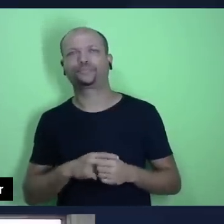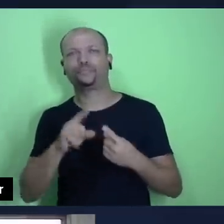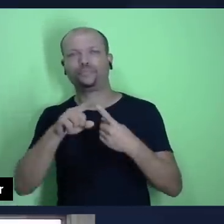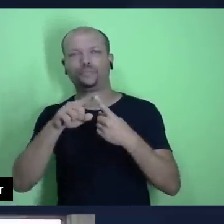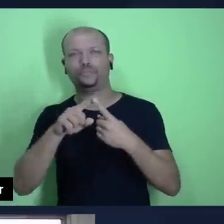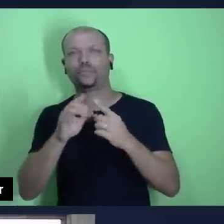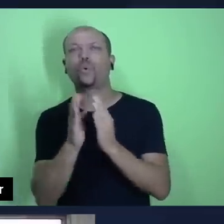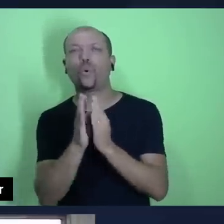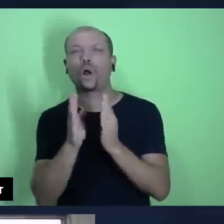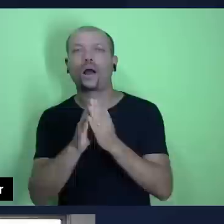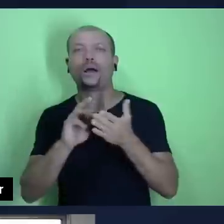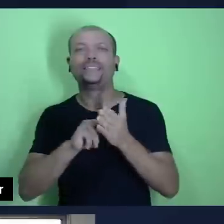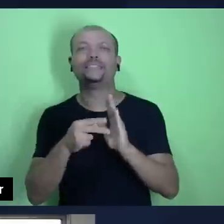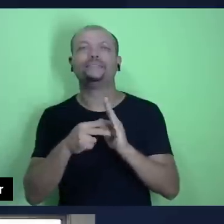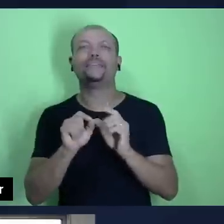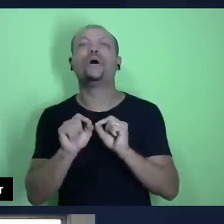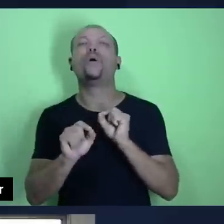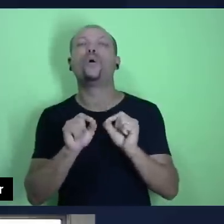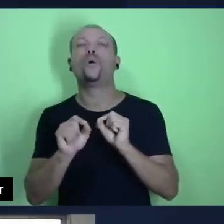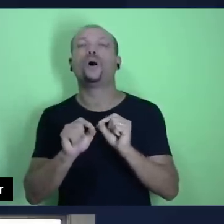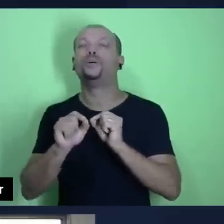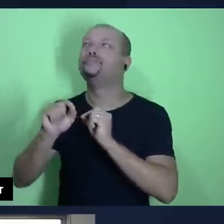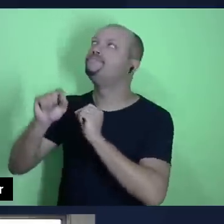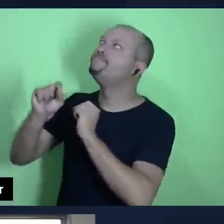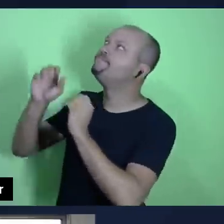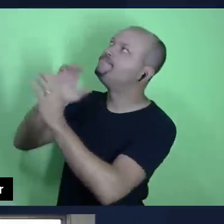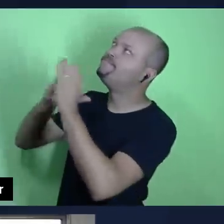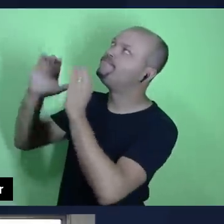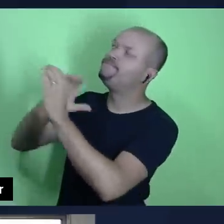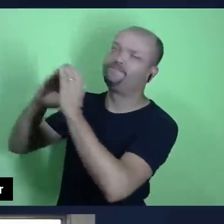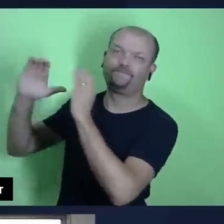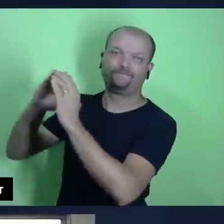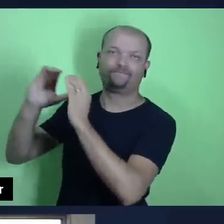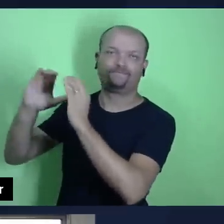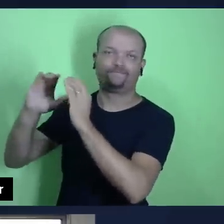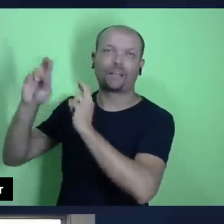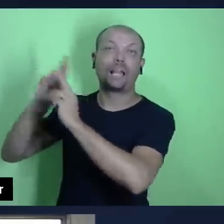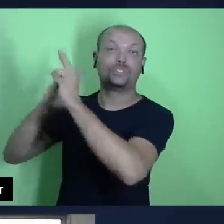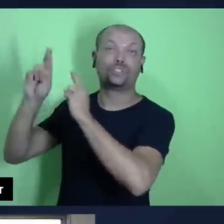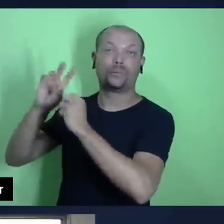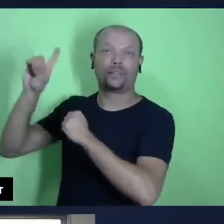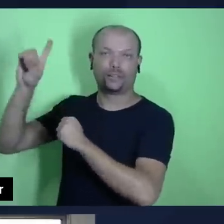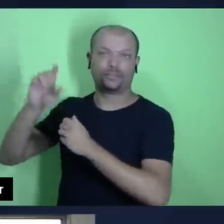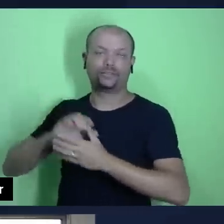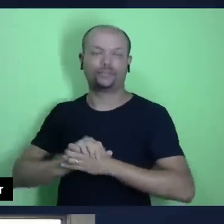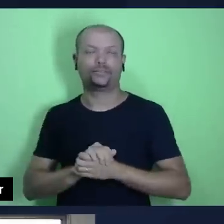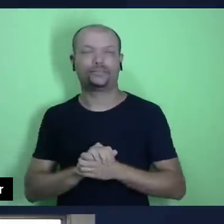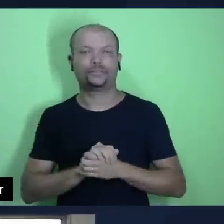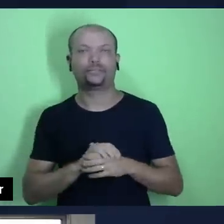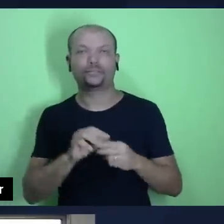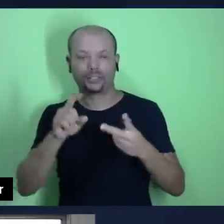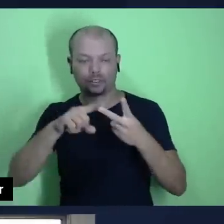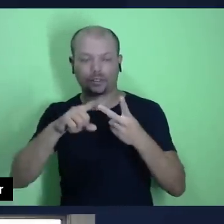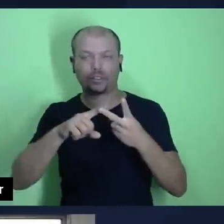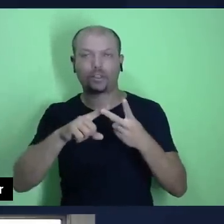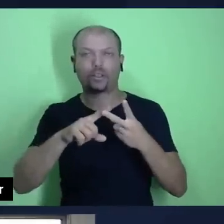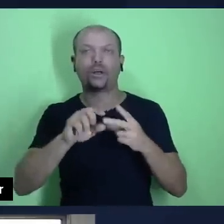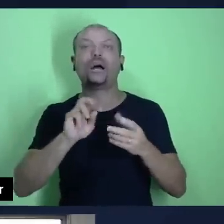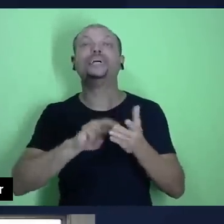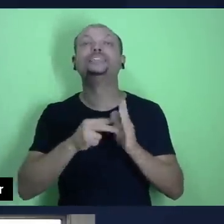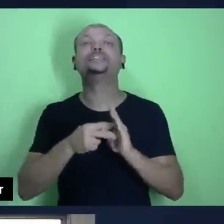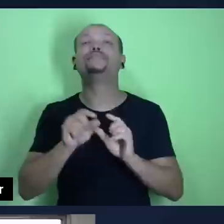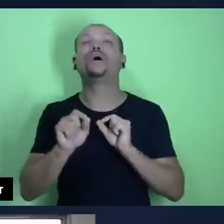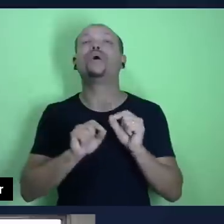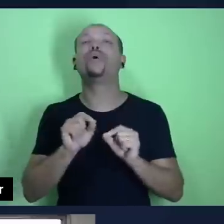oração representa a comunicação daquele homem com Deus, o elo que ele tinha para com Deus. E as ofertas representam, estavam